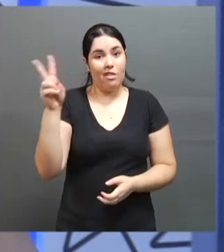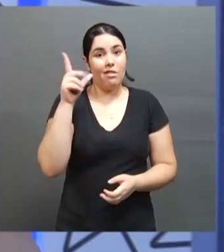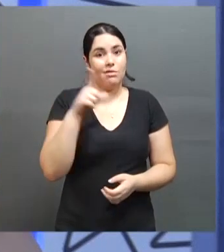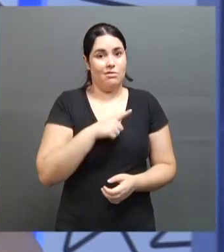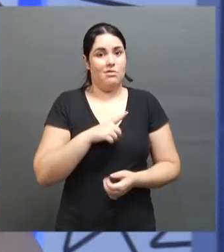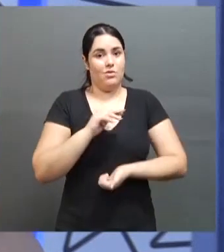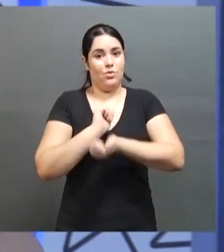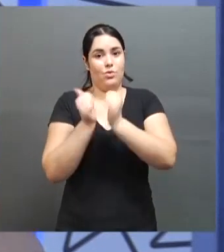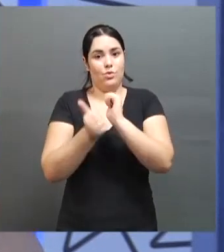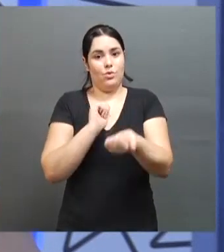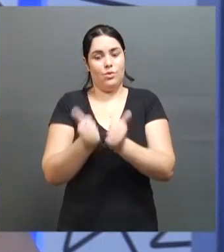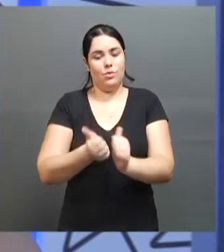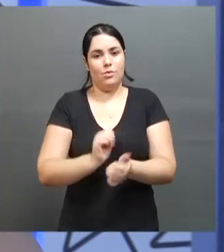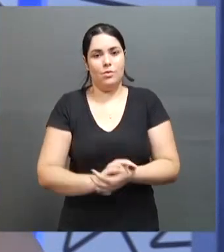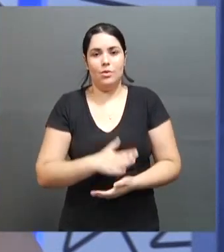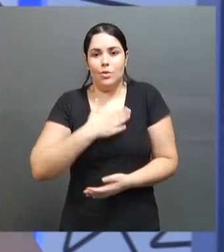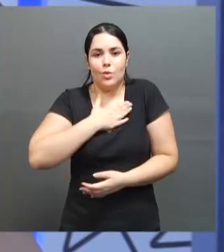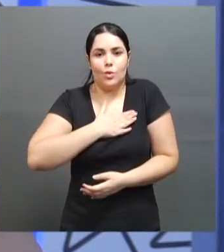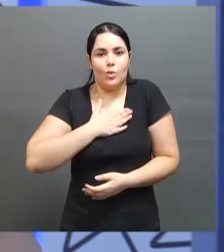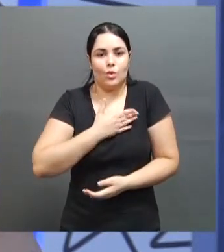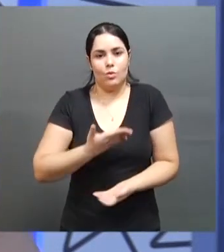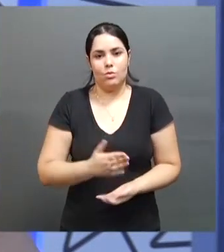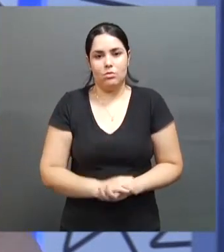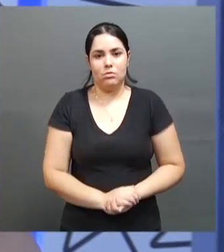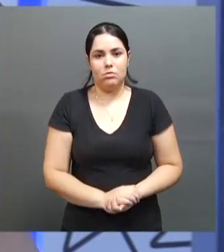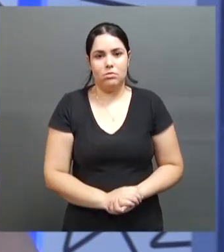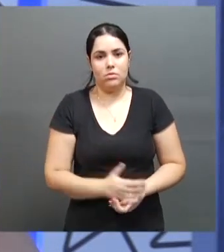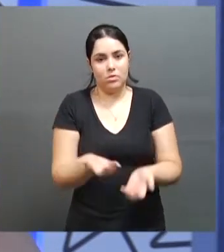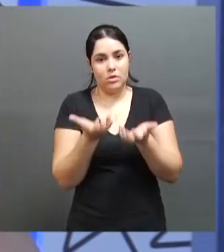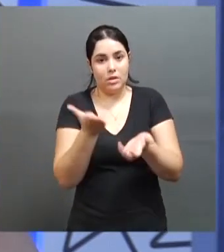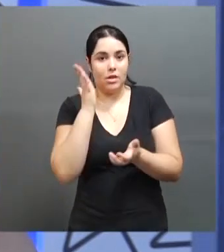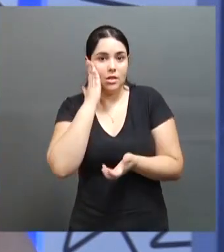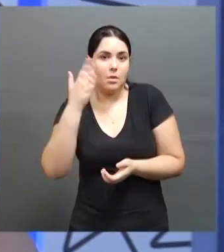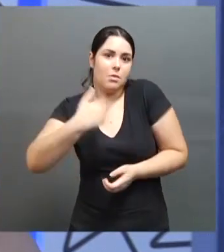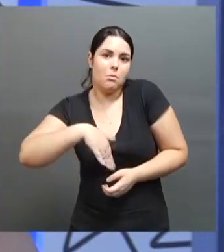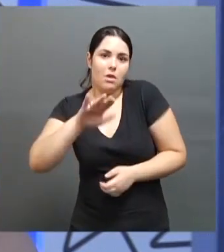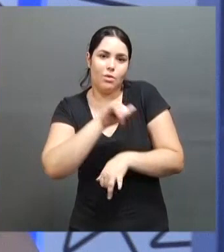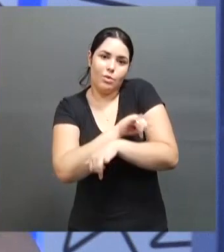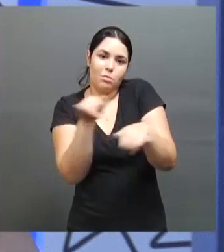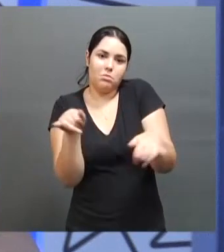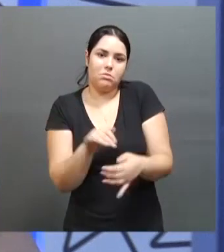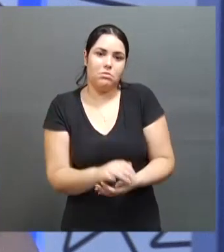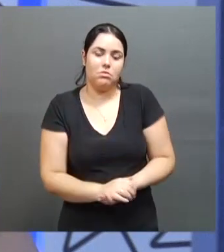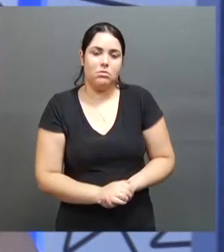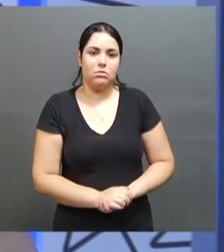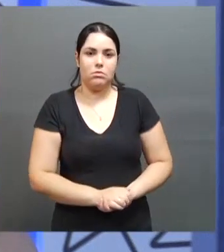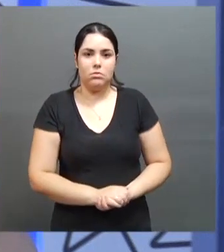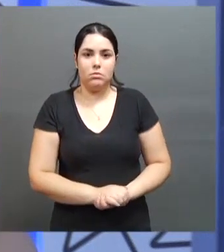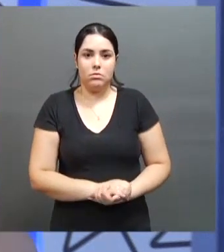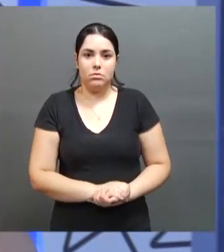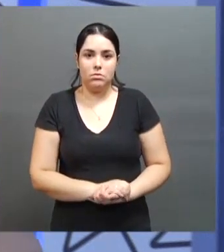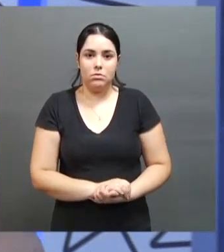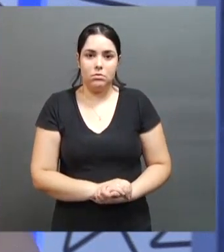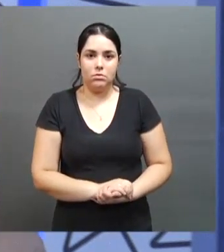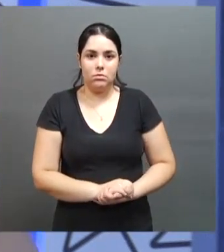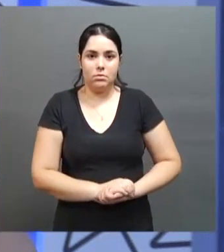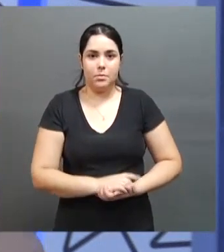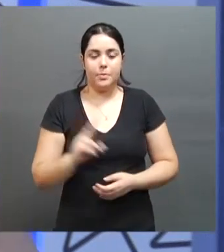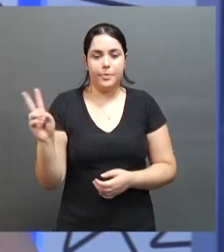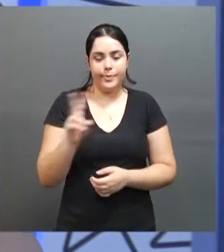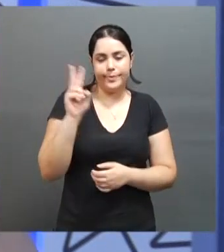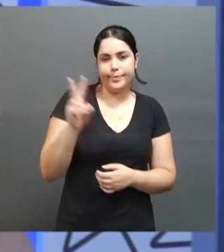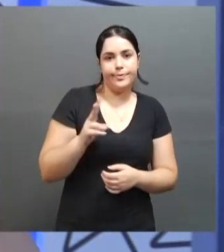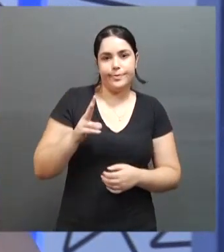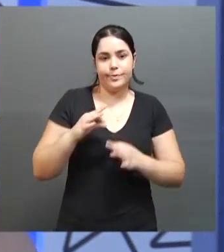esporte, que gostam e que querem saber mais, que, sabe, que valorizam